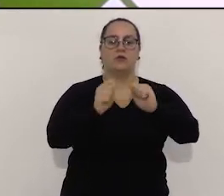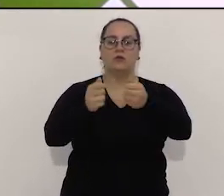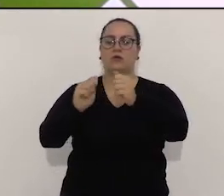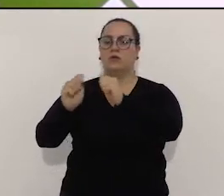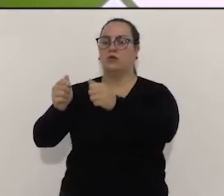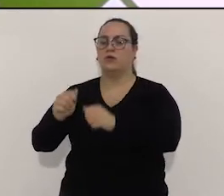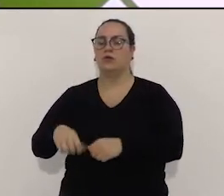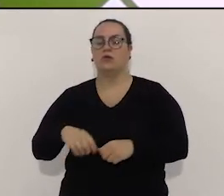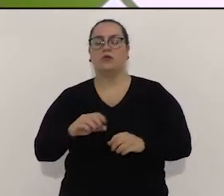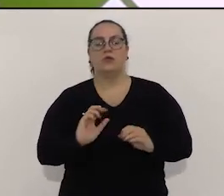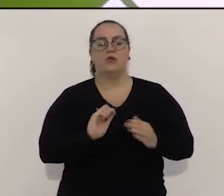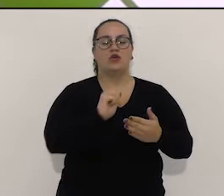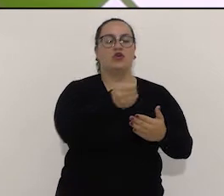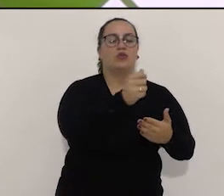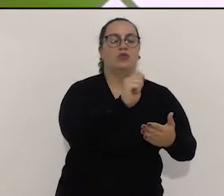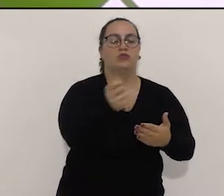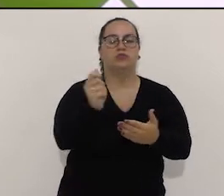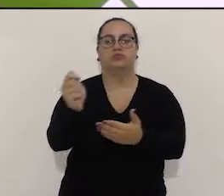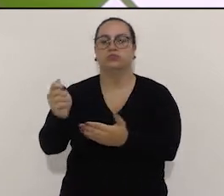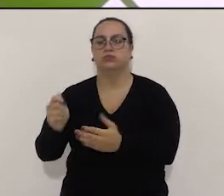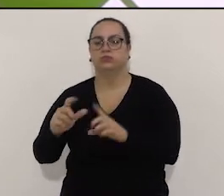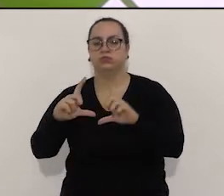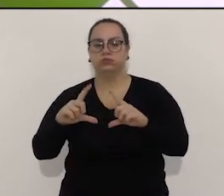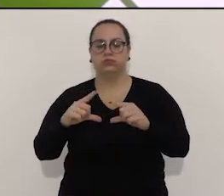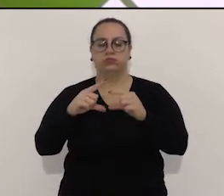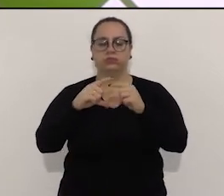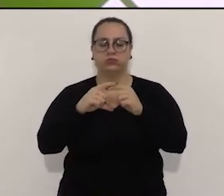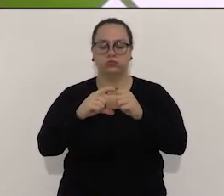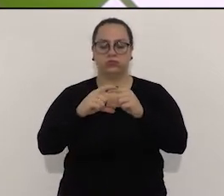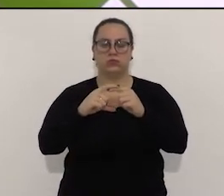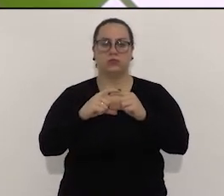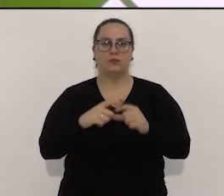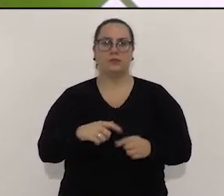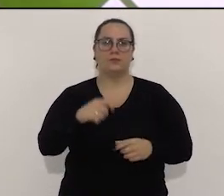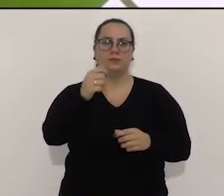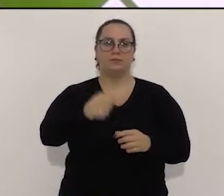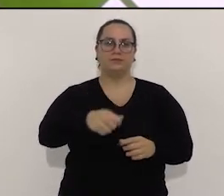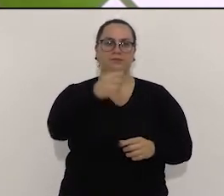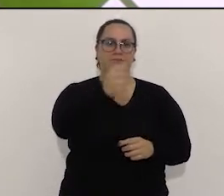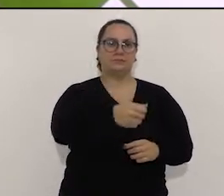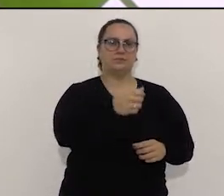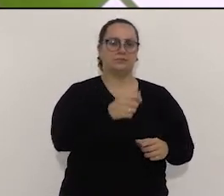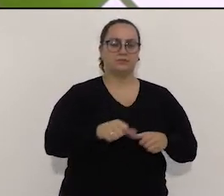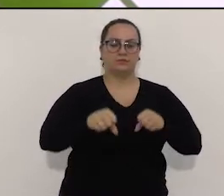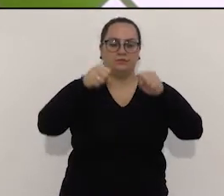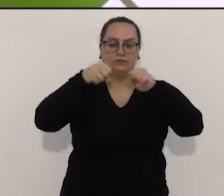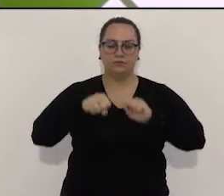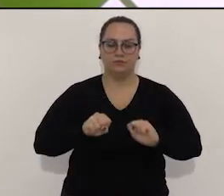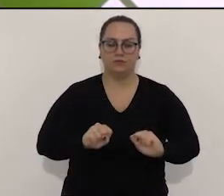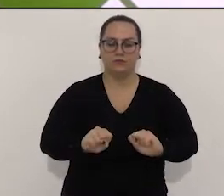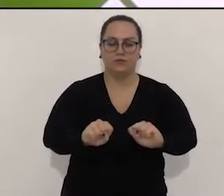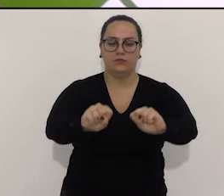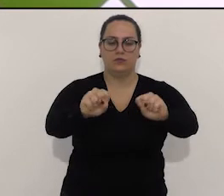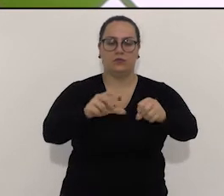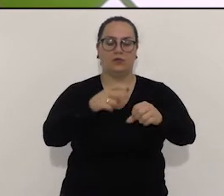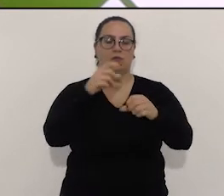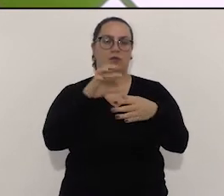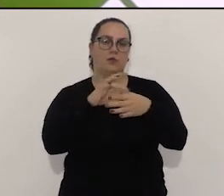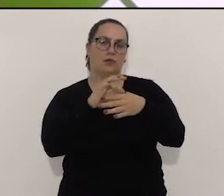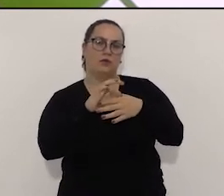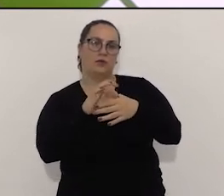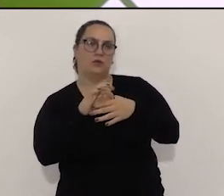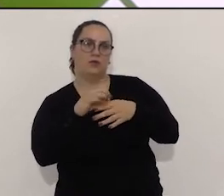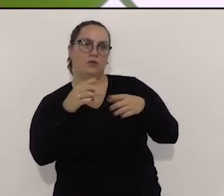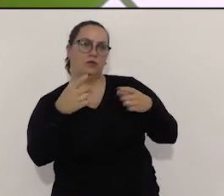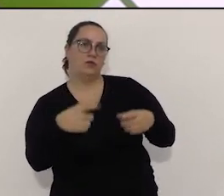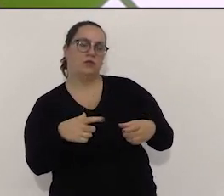renda, Bolsa Família, Renda Cidadã, está centrado num cartão em parceria com o mercado, com a padaria, com açougue local,